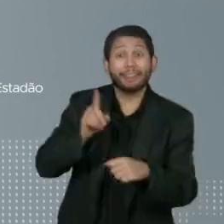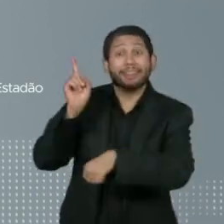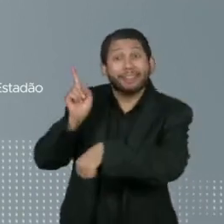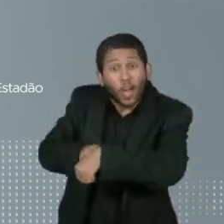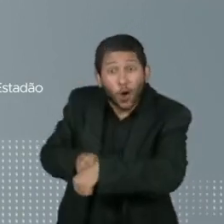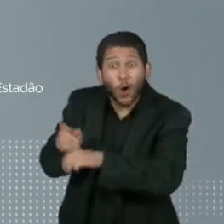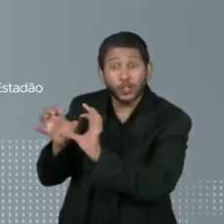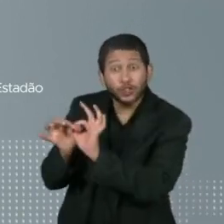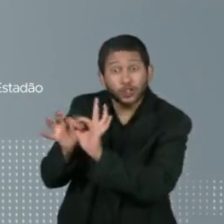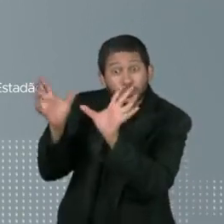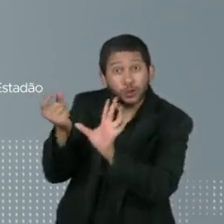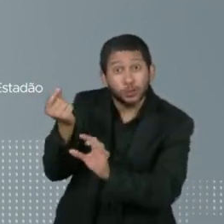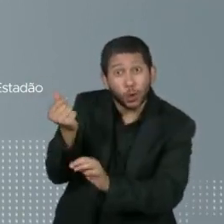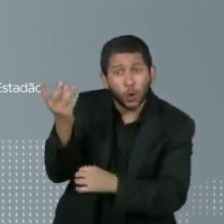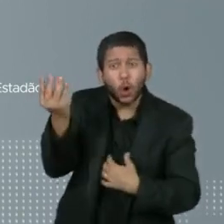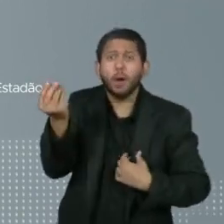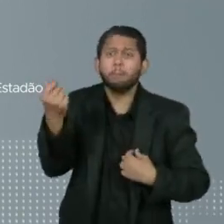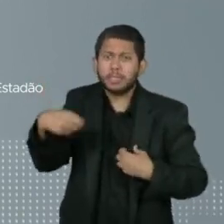um tanto X.